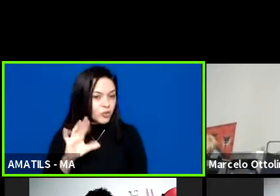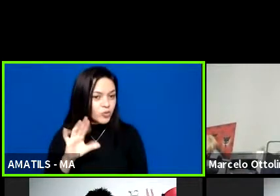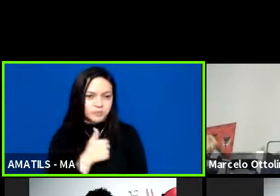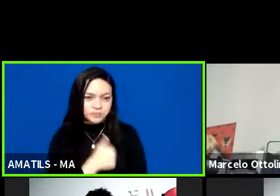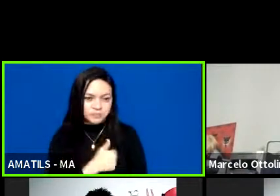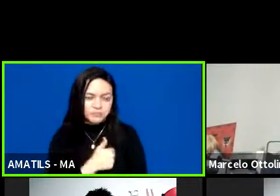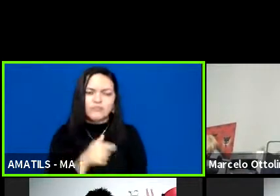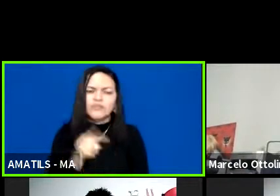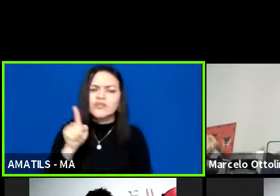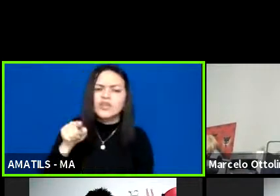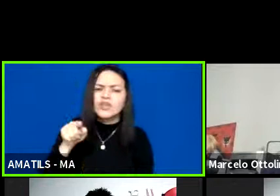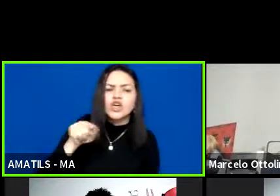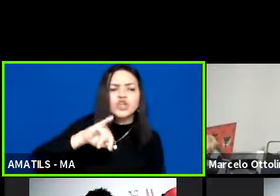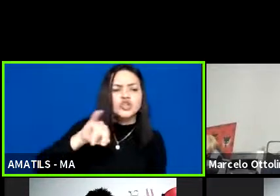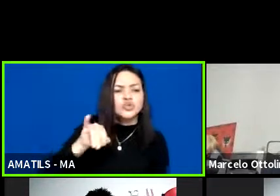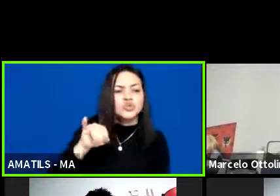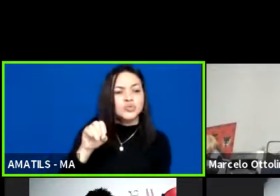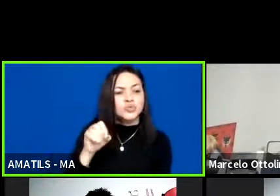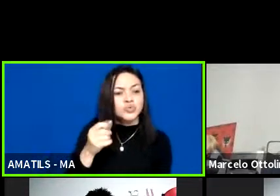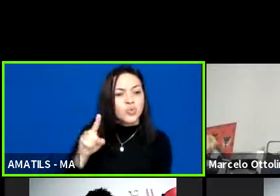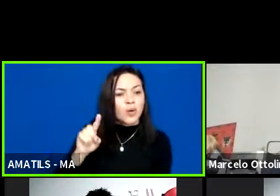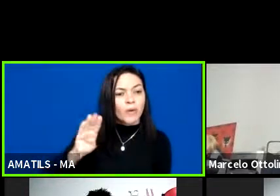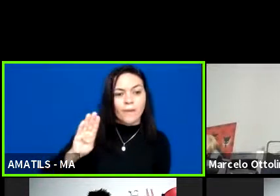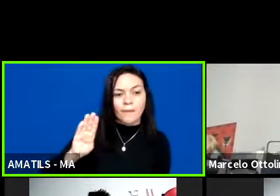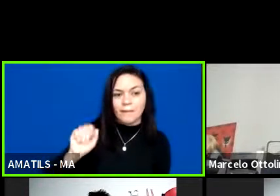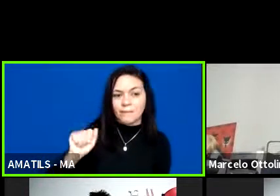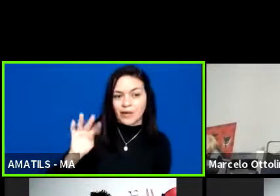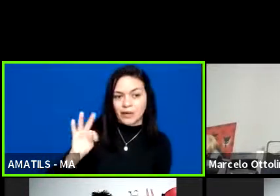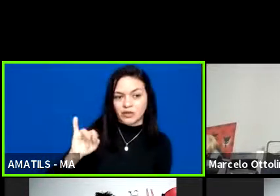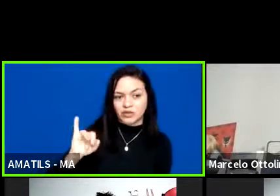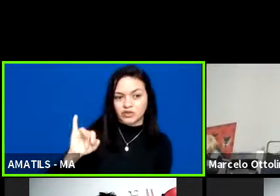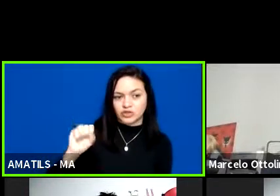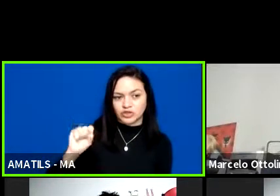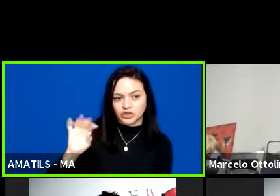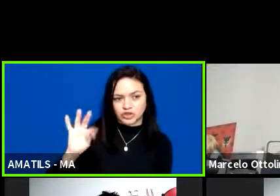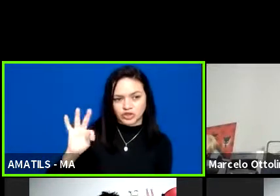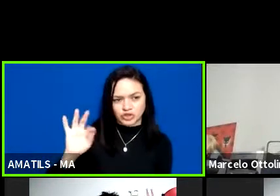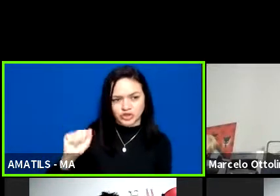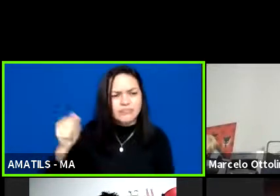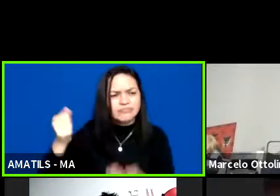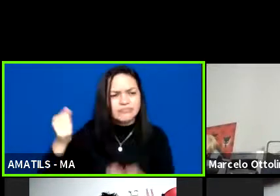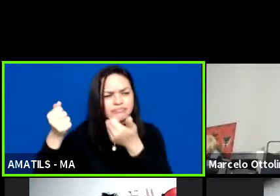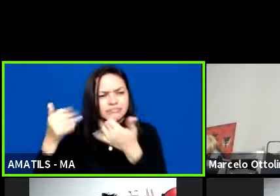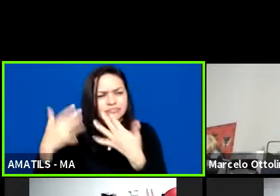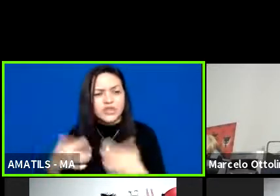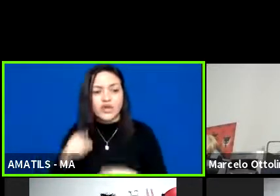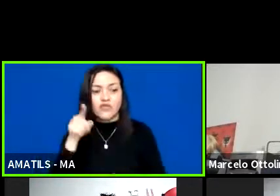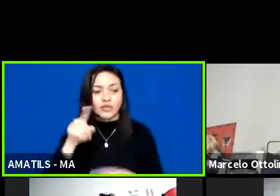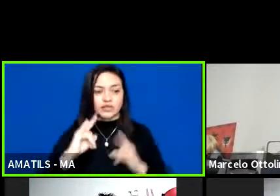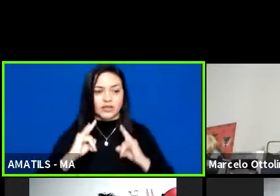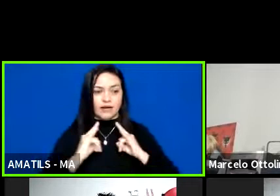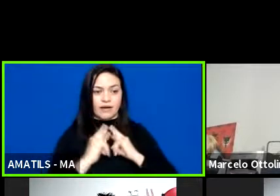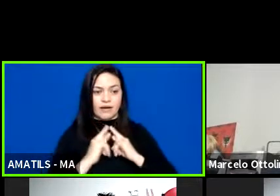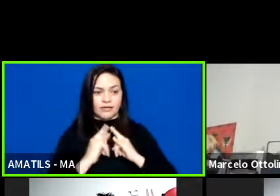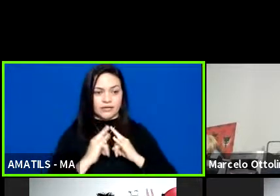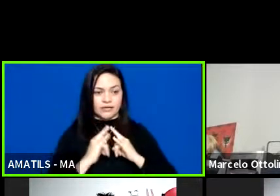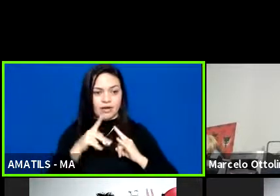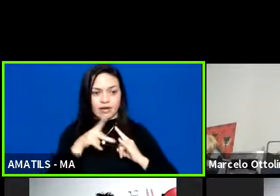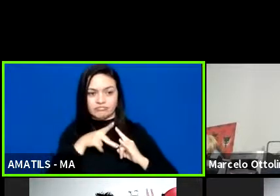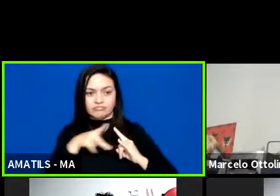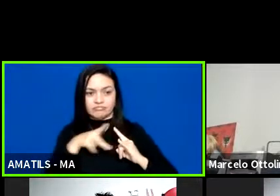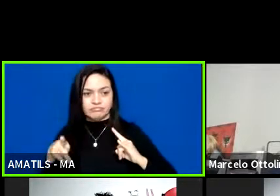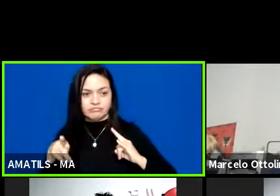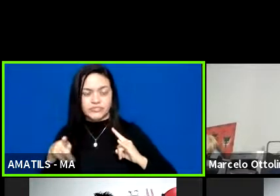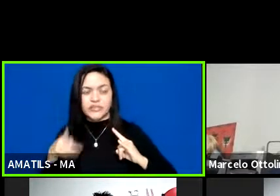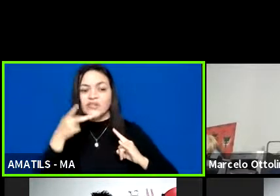a entidade que você preside e a participação no Paradesporto. Está com a palavra aí, João, até 3 minutos